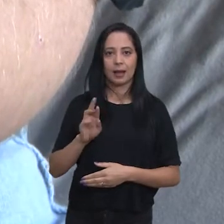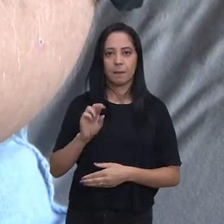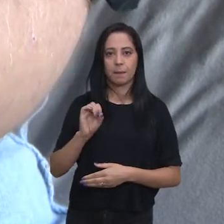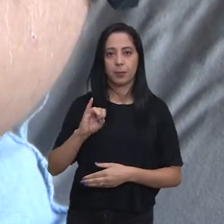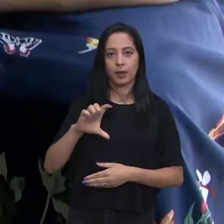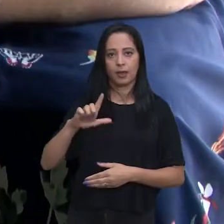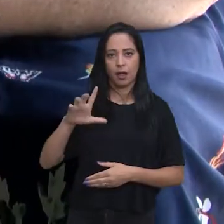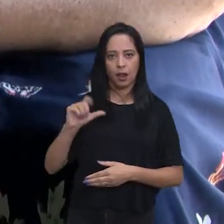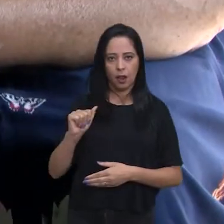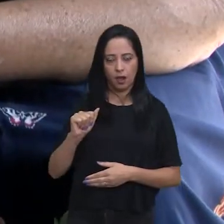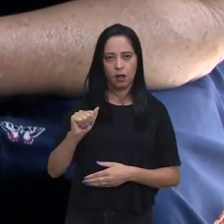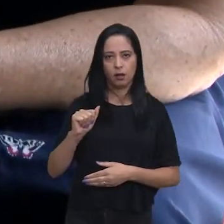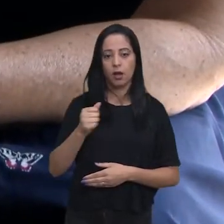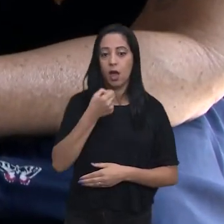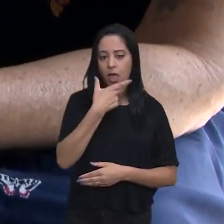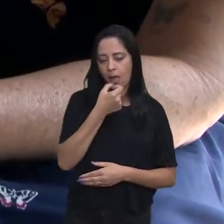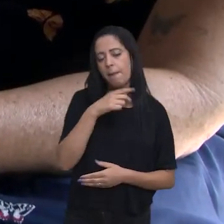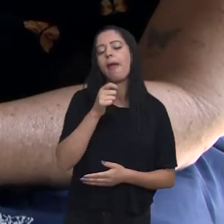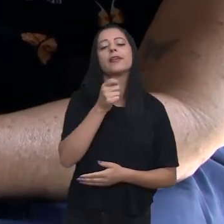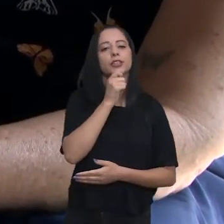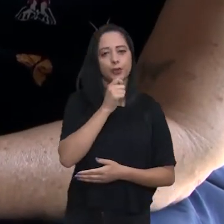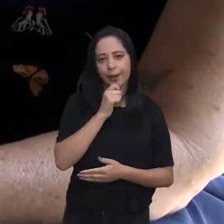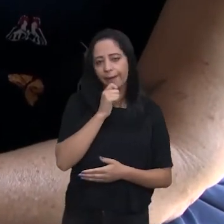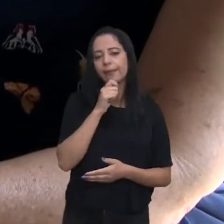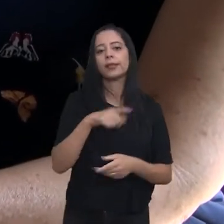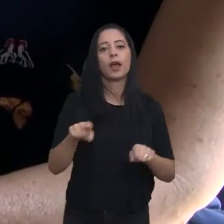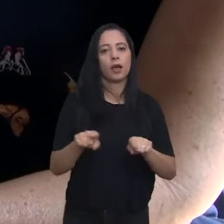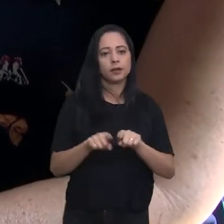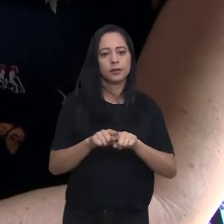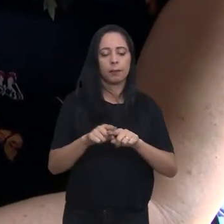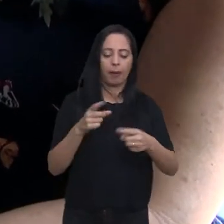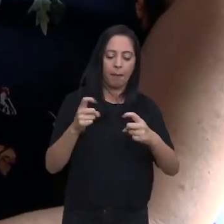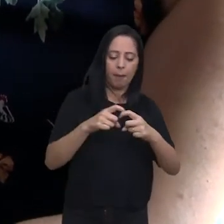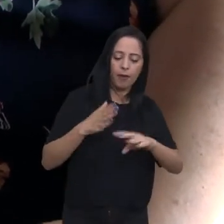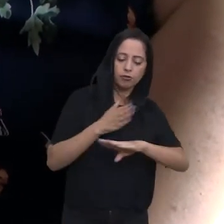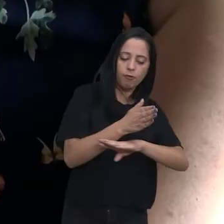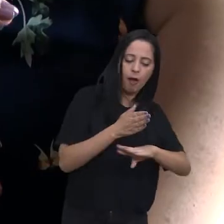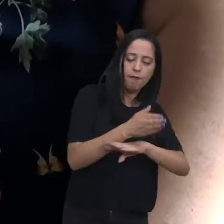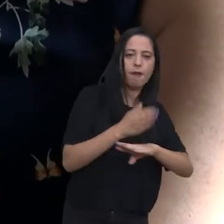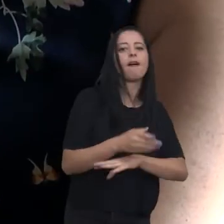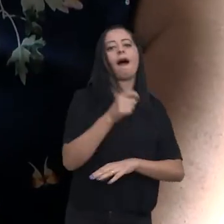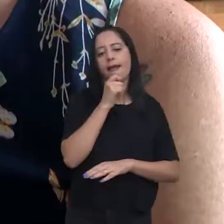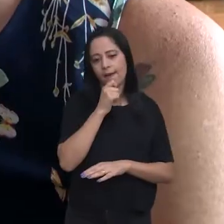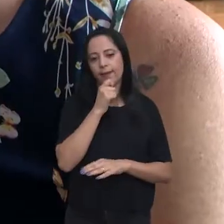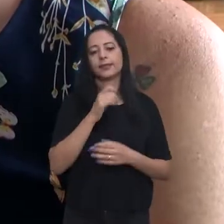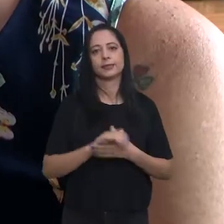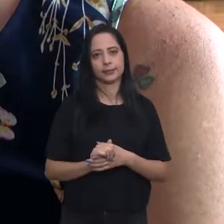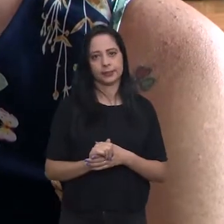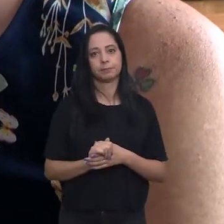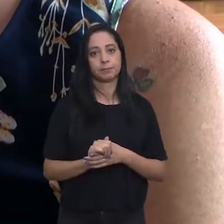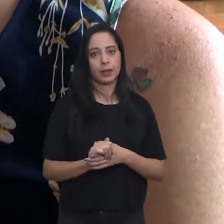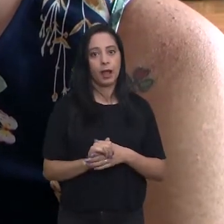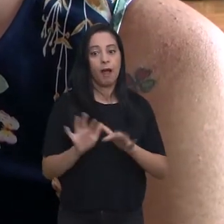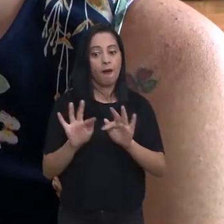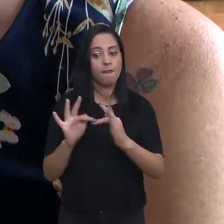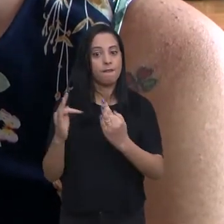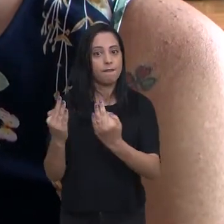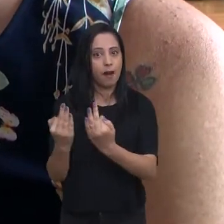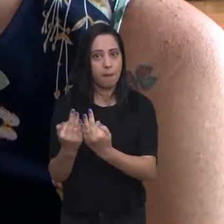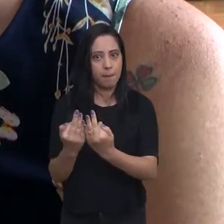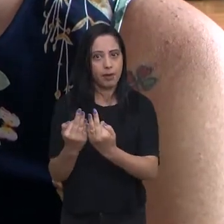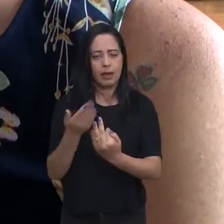um grupo de médicos. Num momento de medo e incertezas, que é o tratamento de uma doença grave, o apoio de pessoas